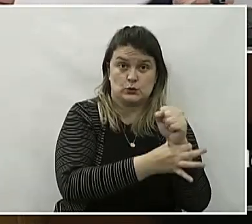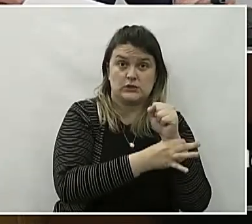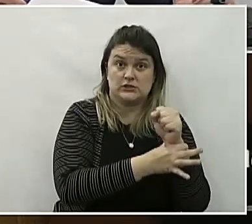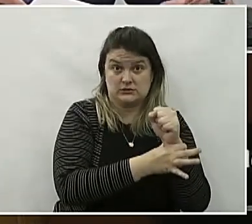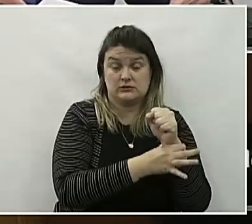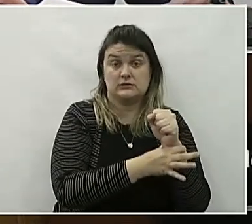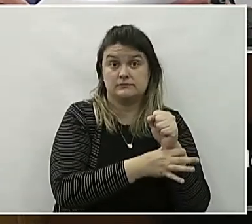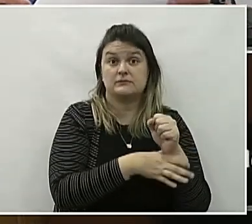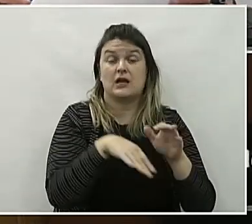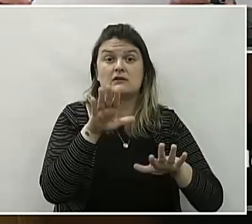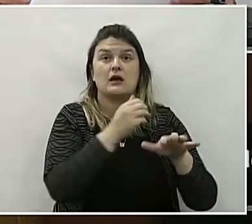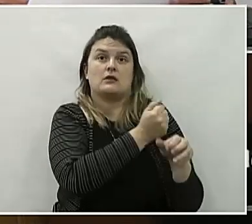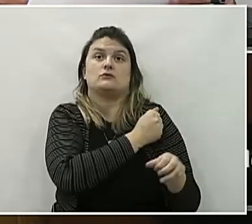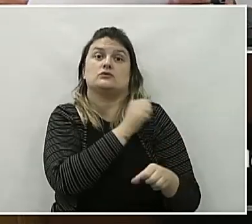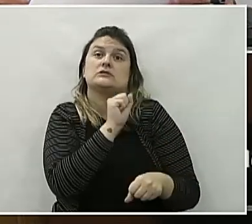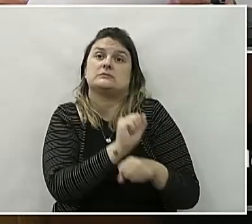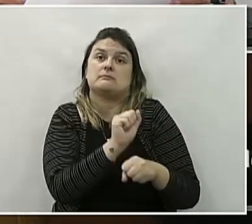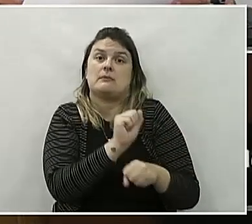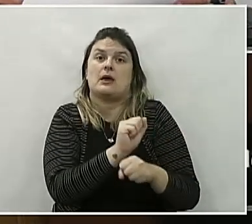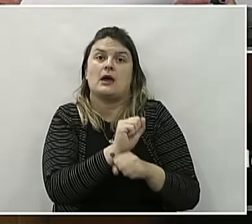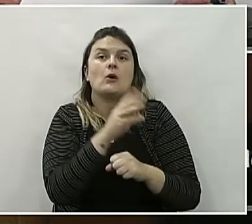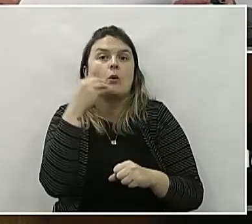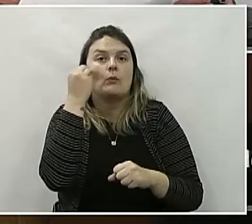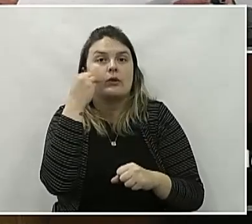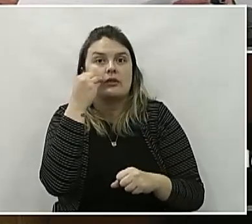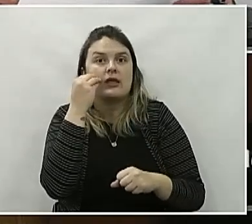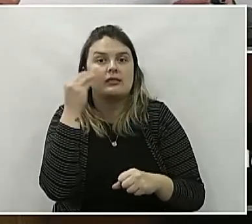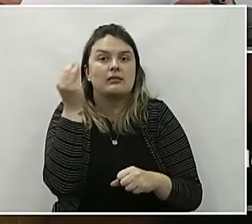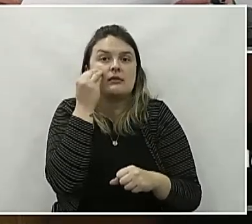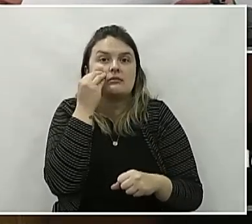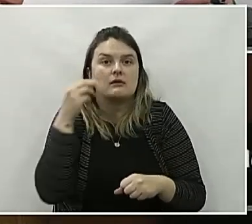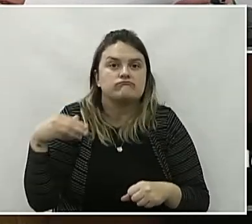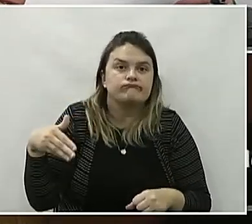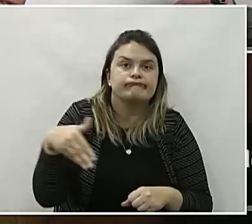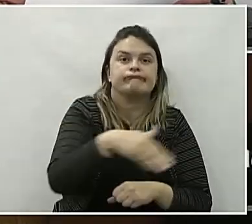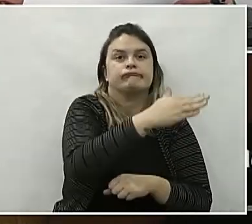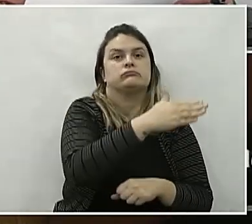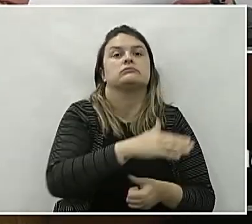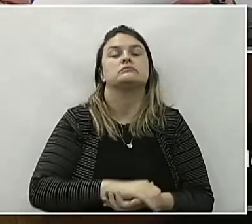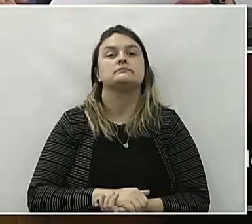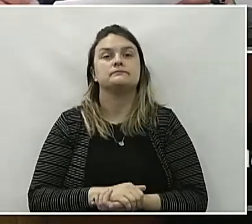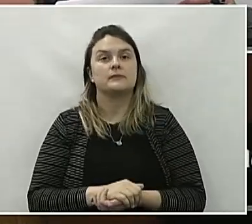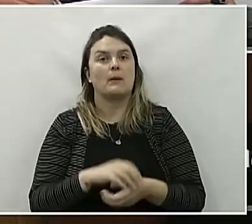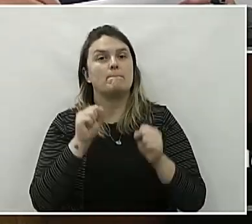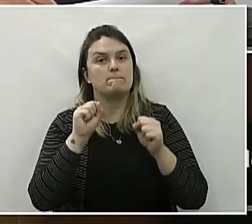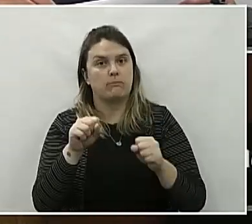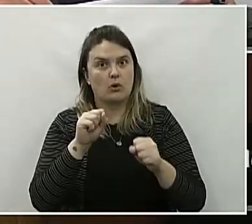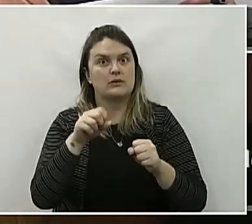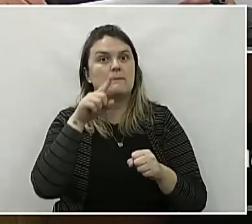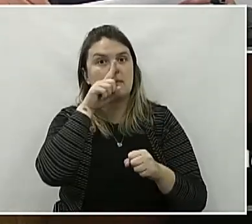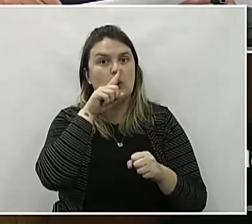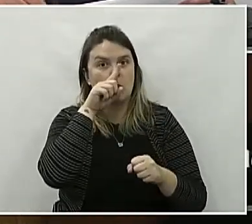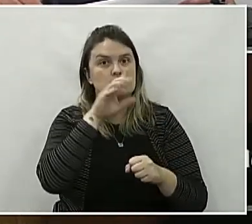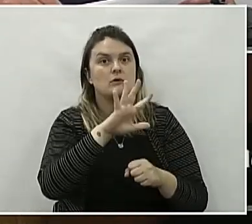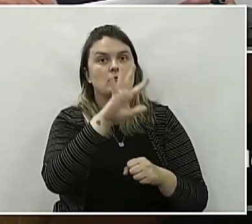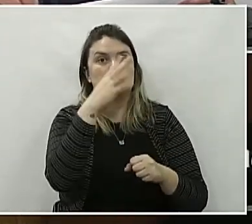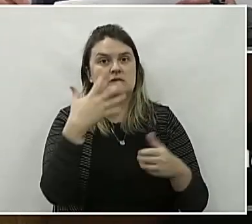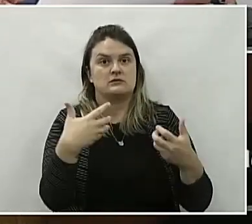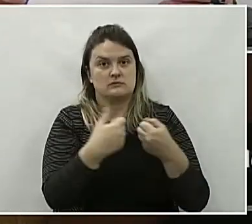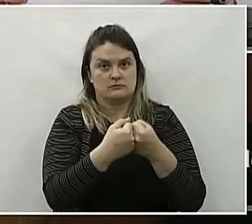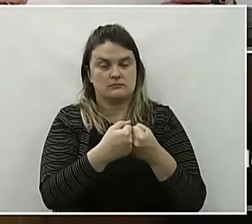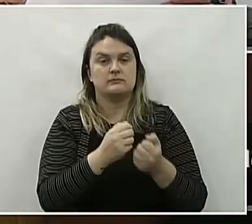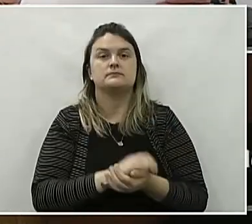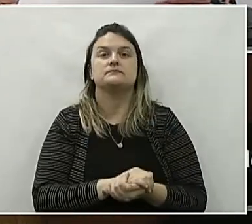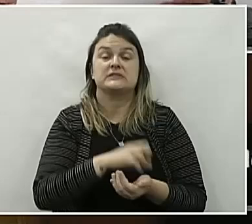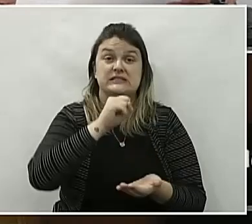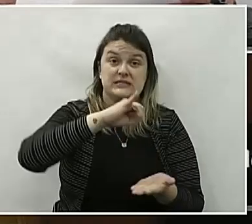muitas vezes ficam à espera de uma oportunidade segura para atravessar a rua, o que coloca a sua integridade em risco. A